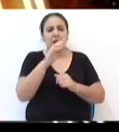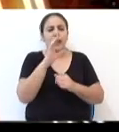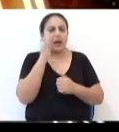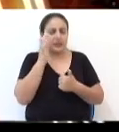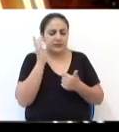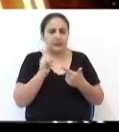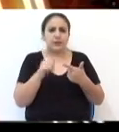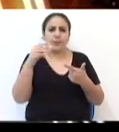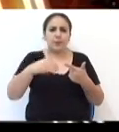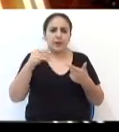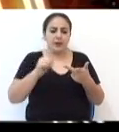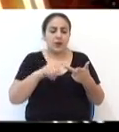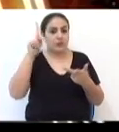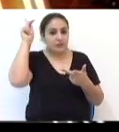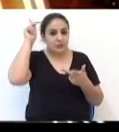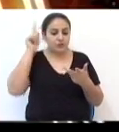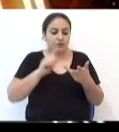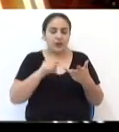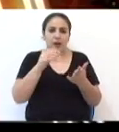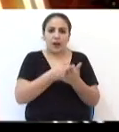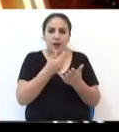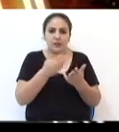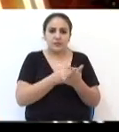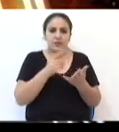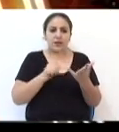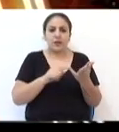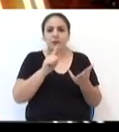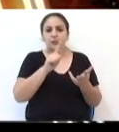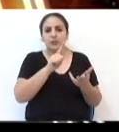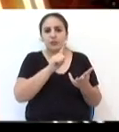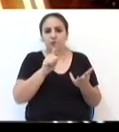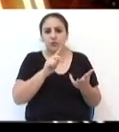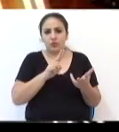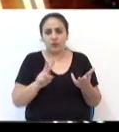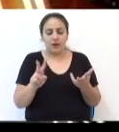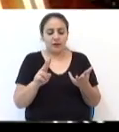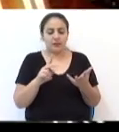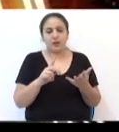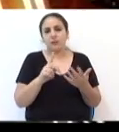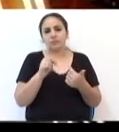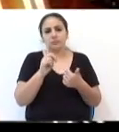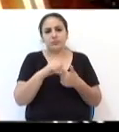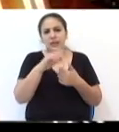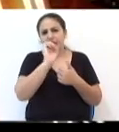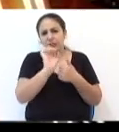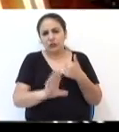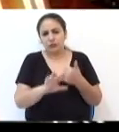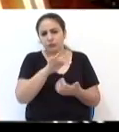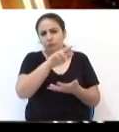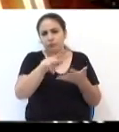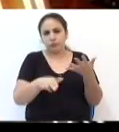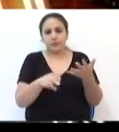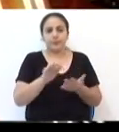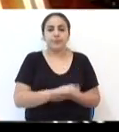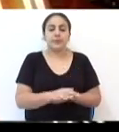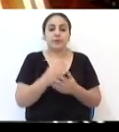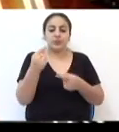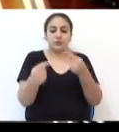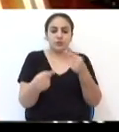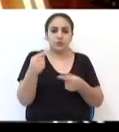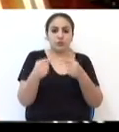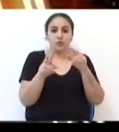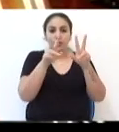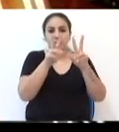Carazinho, Maral, Sarandi, Casca, Getúlio, Erechim e assim por diante. Onde vai estar sendo debatido